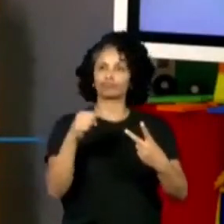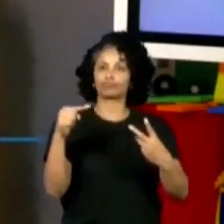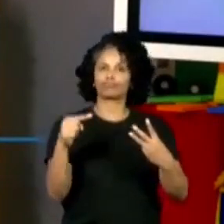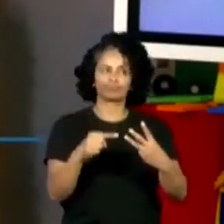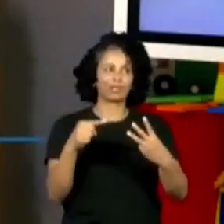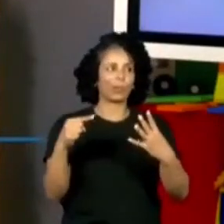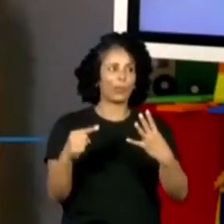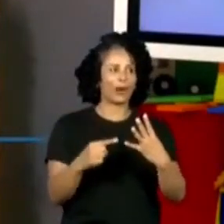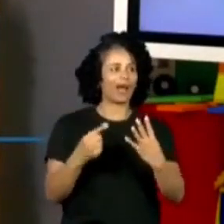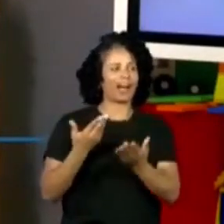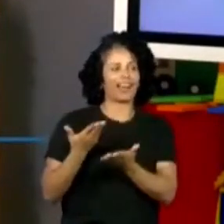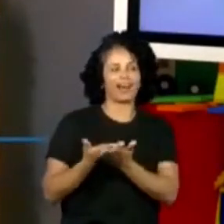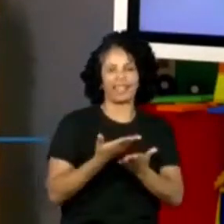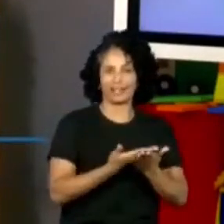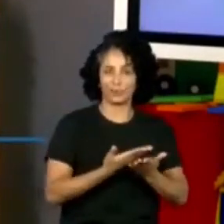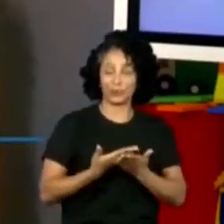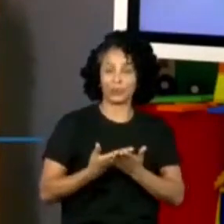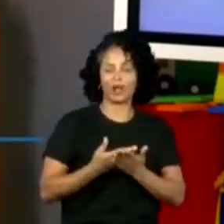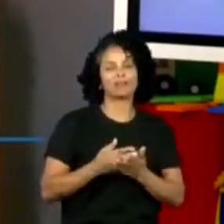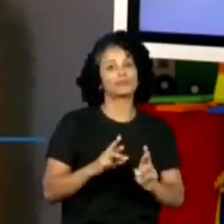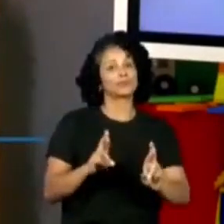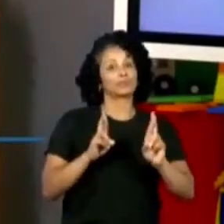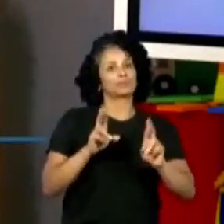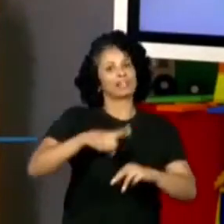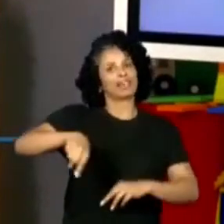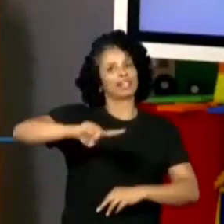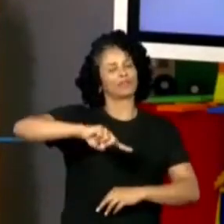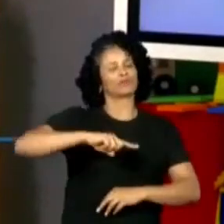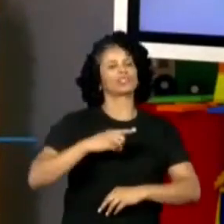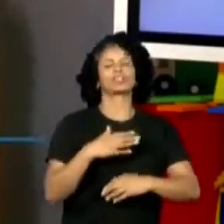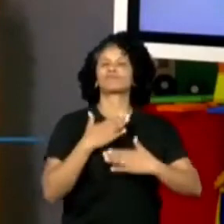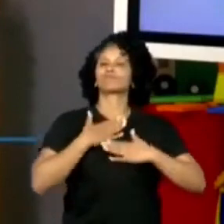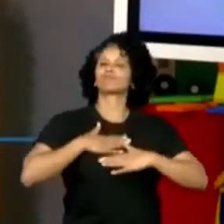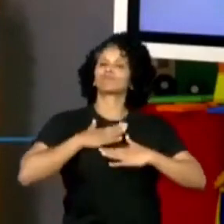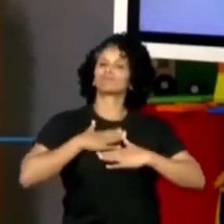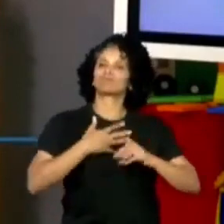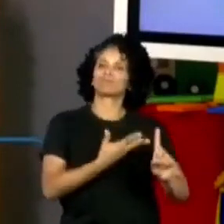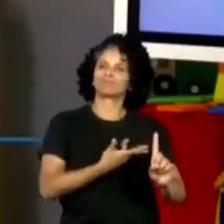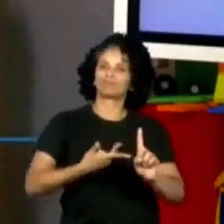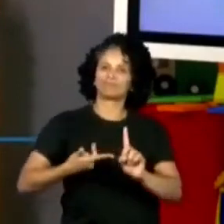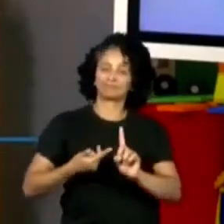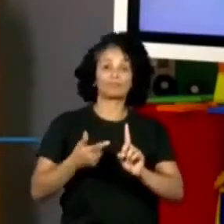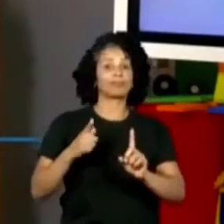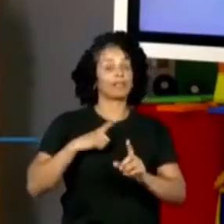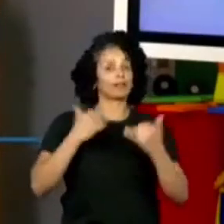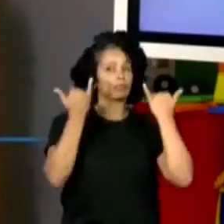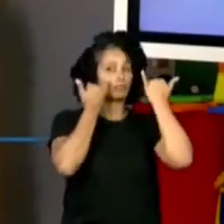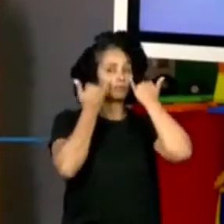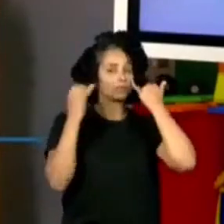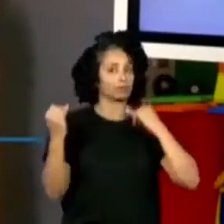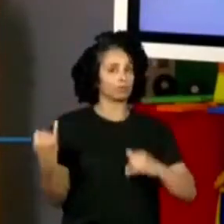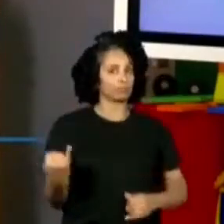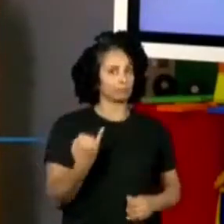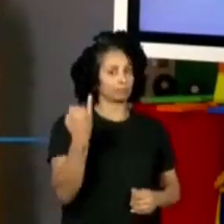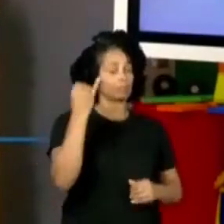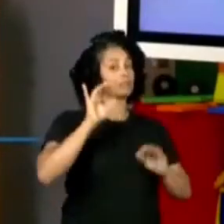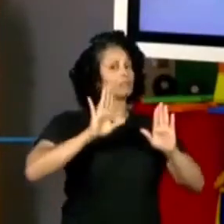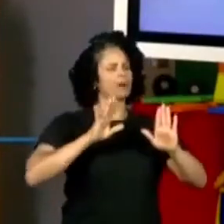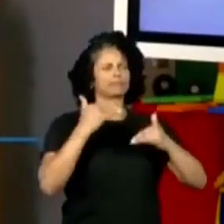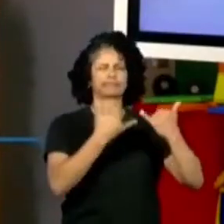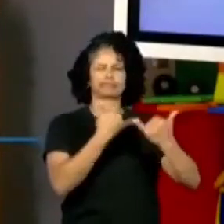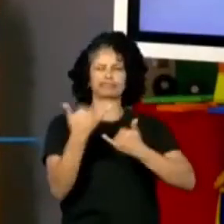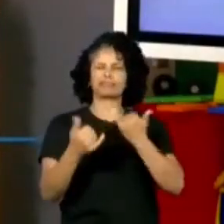Então, eu espero que vocês se sintam acolhidos. Teremos algumas informações muito importantes, mas também teremos várias